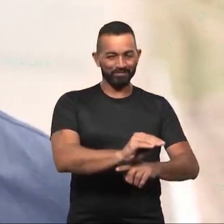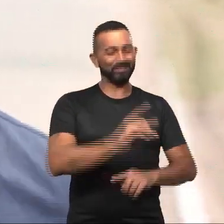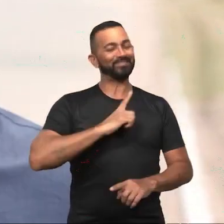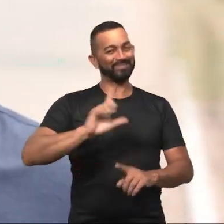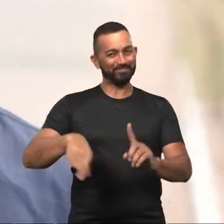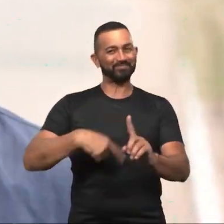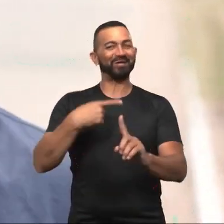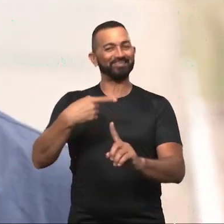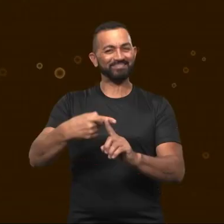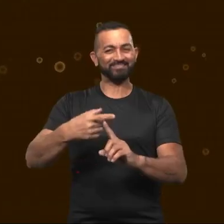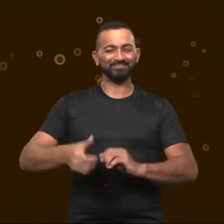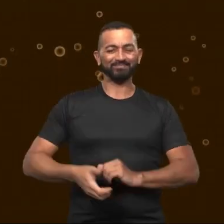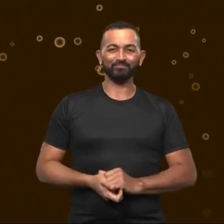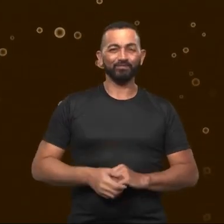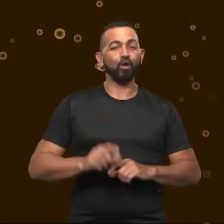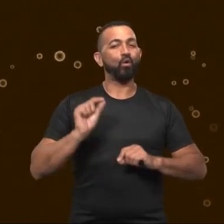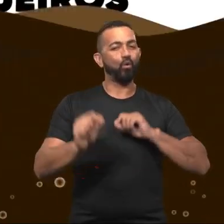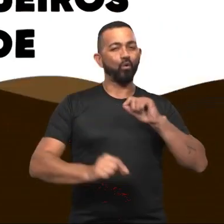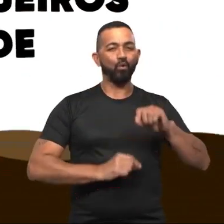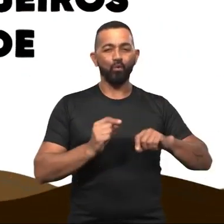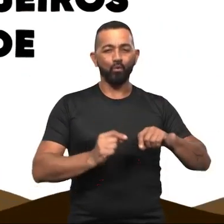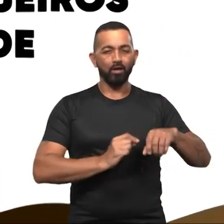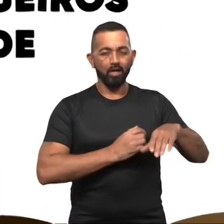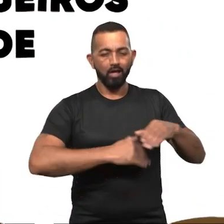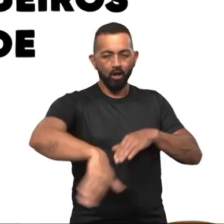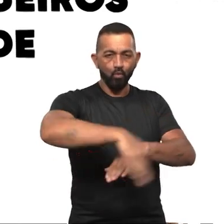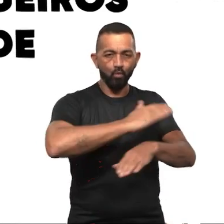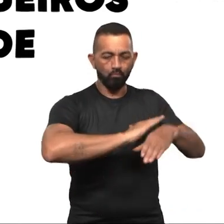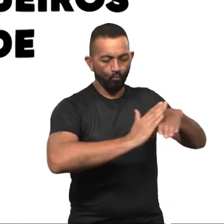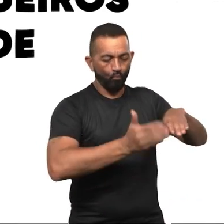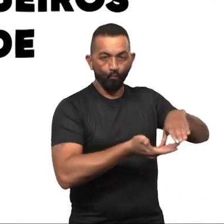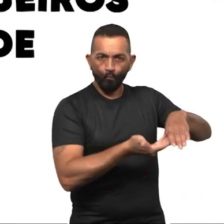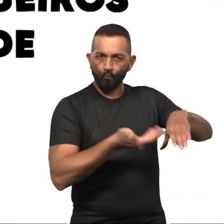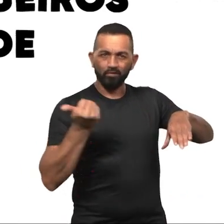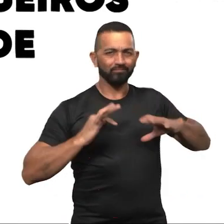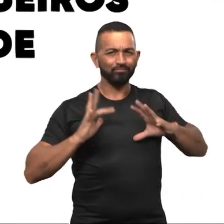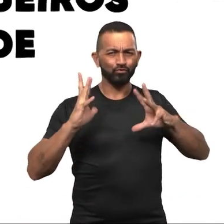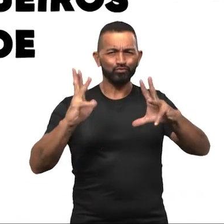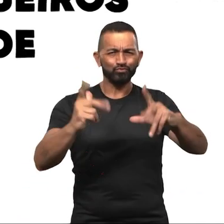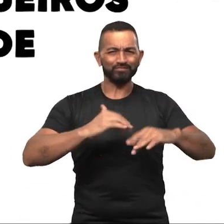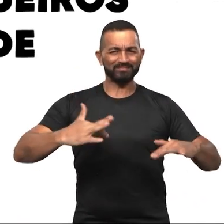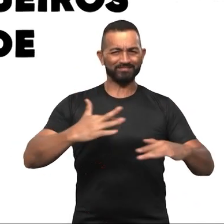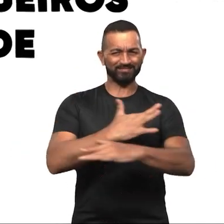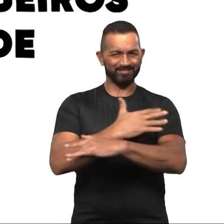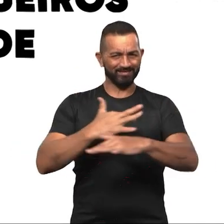projeto Cuidar tem muito mais. Desobstrução periódica dos bueiros em toda a cidade.